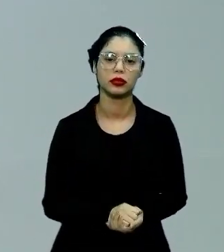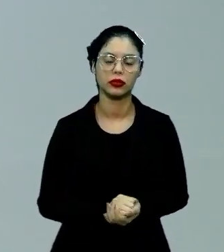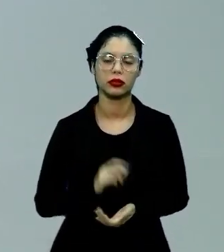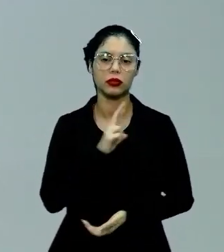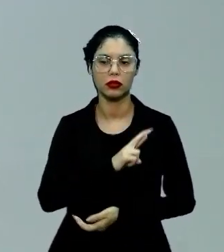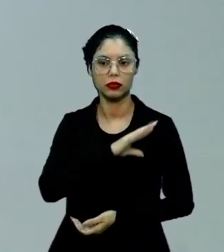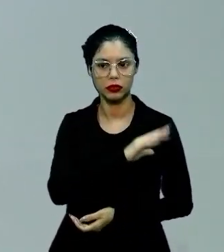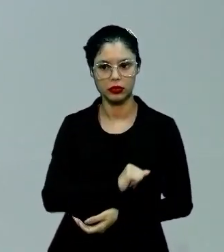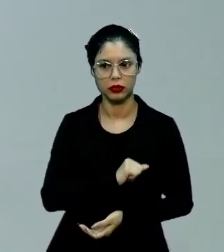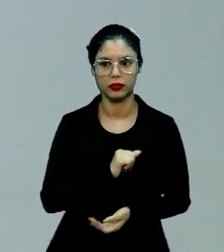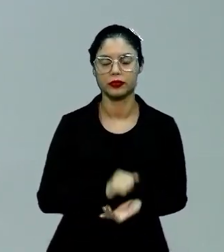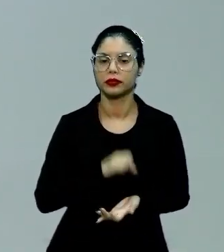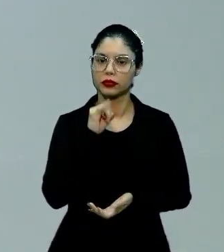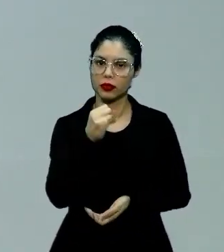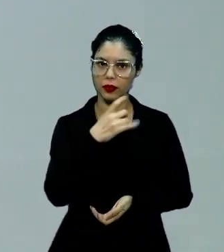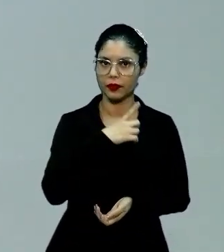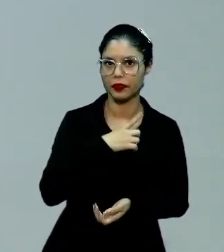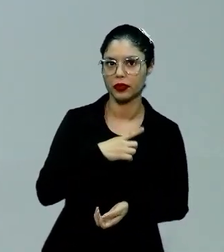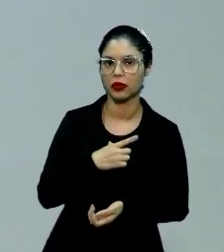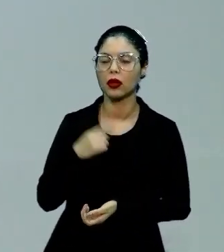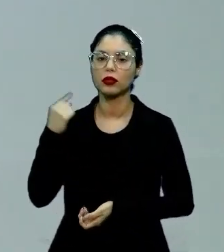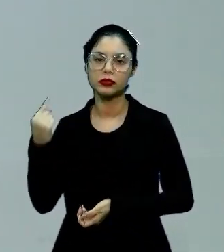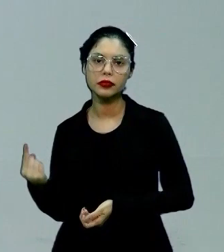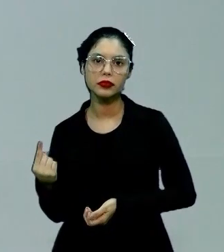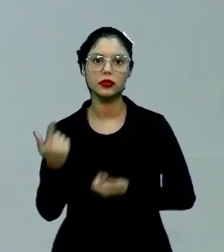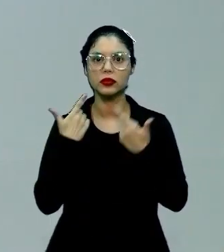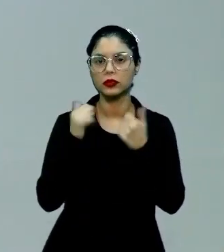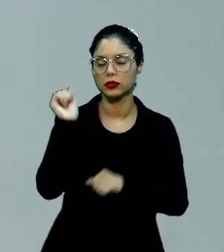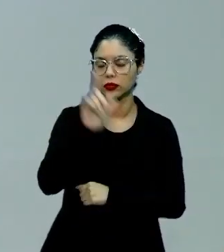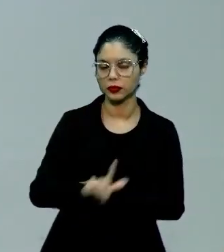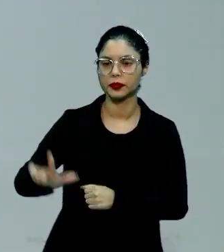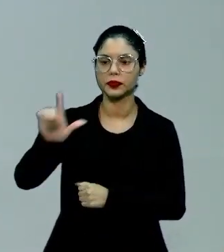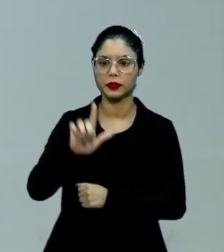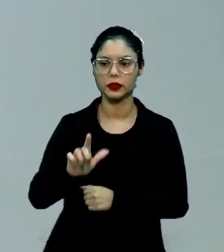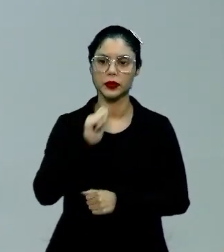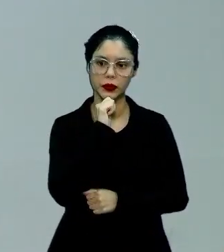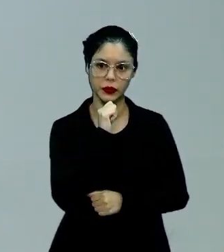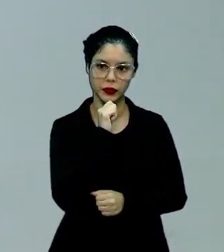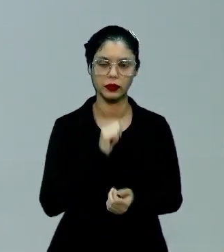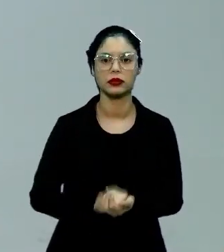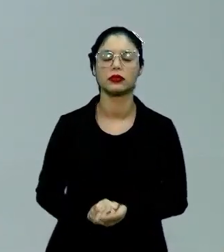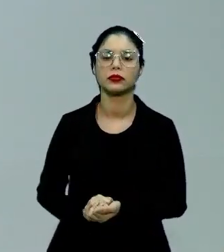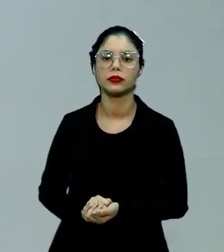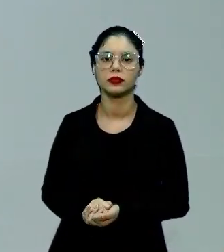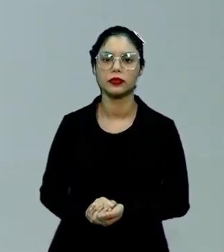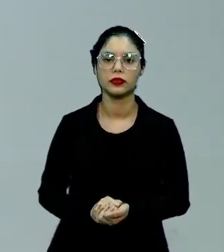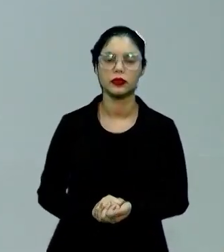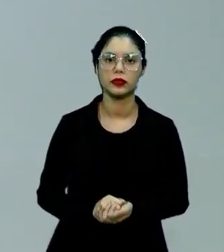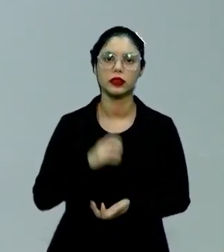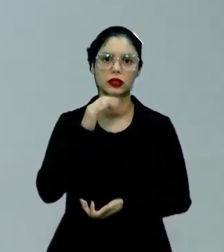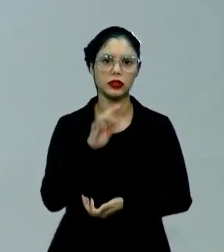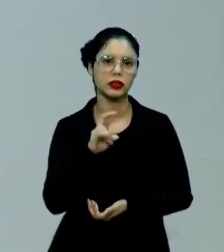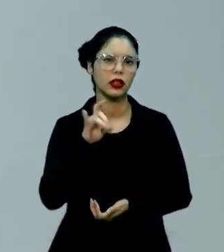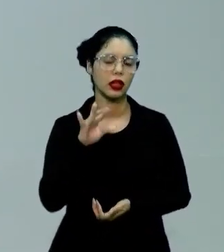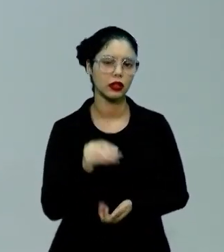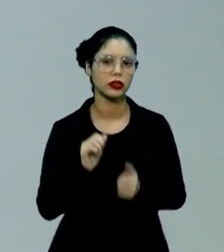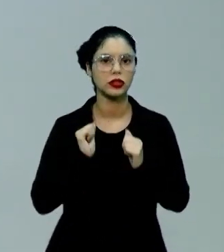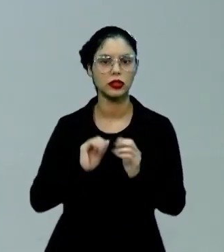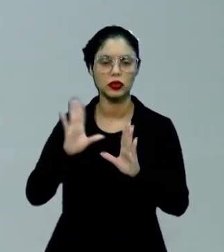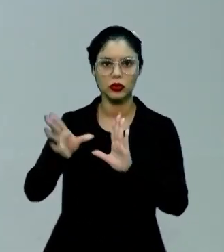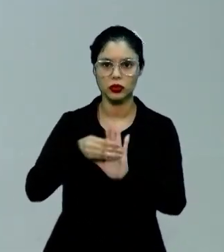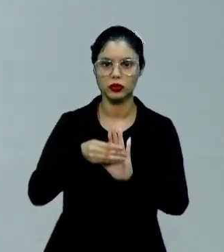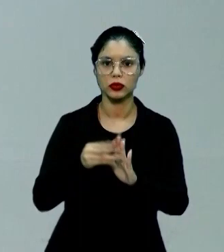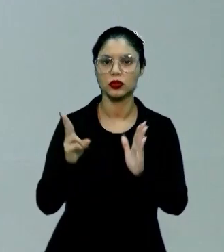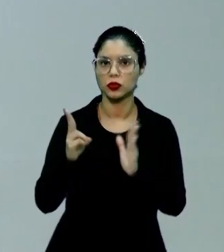romantismo. Quer dizer, se eu tenho por um lado uma literatura que é extremamente idealizada, em que eu coloco